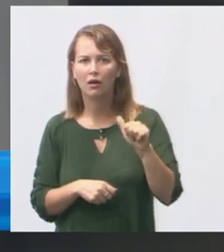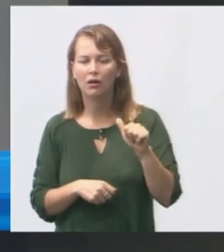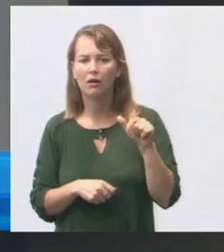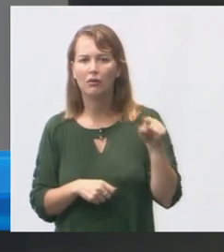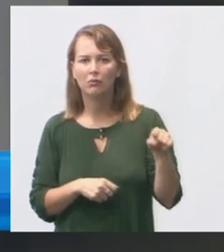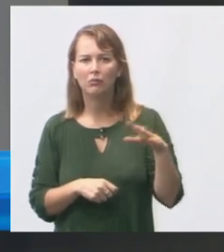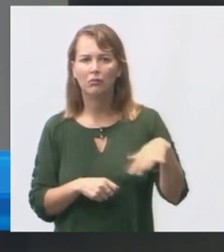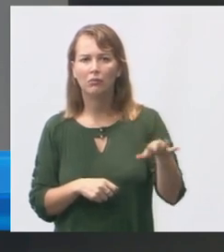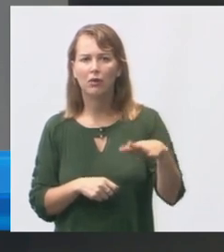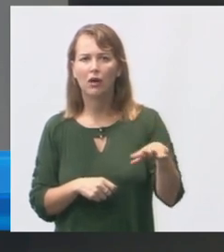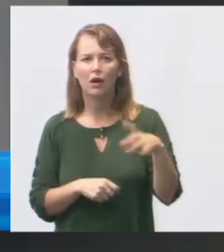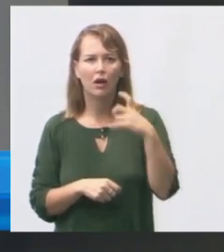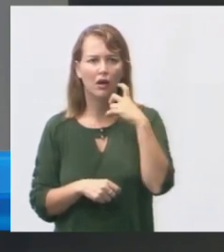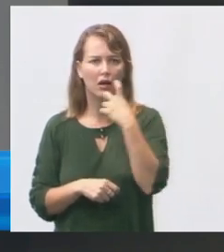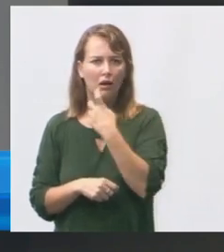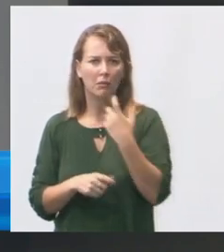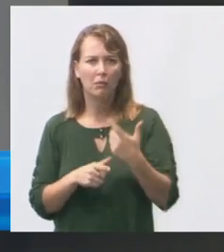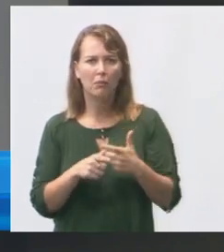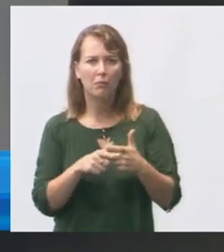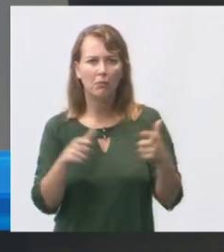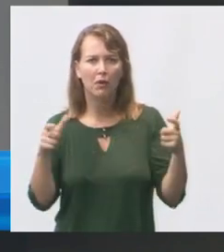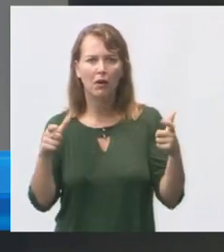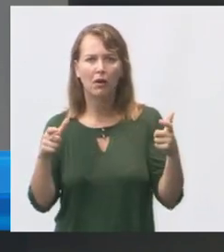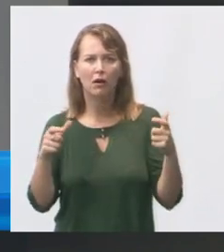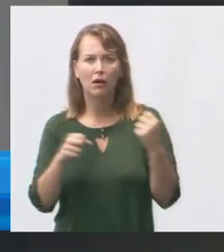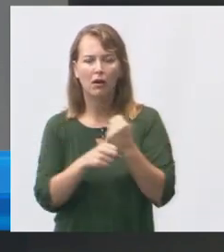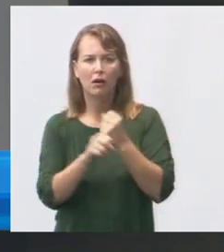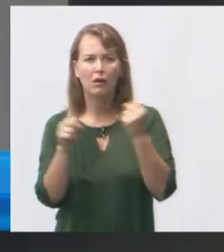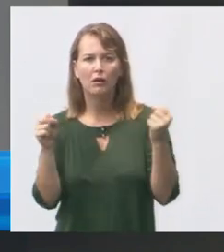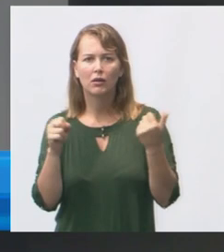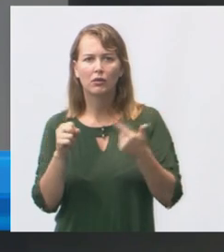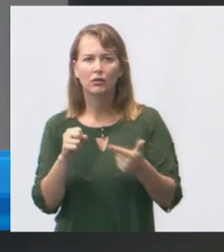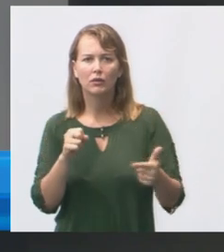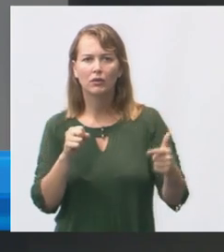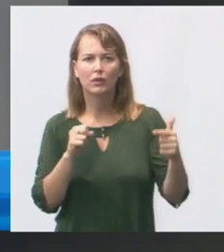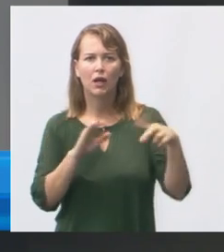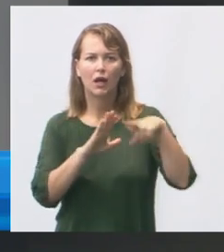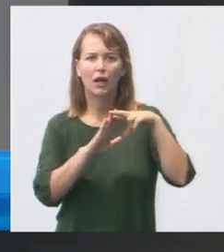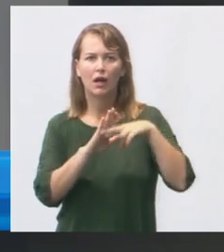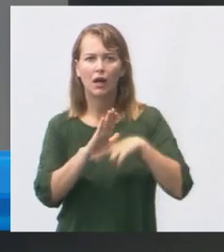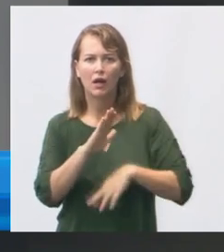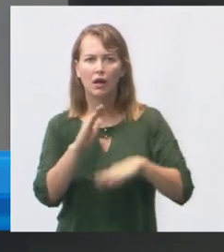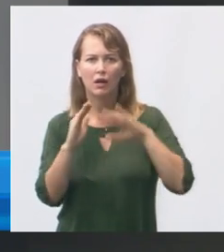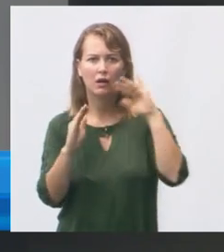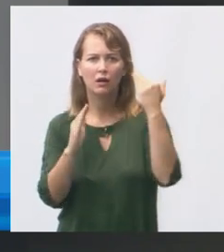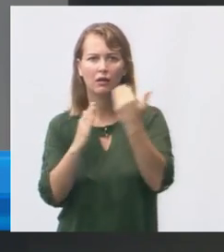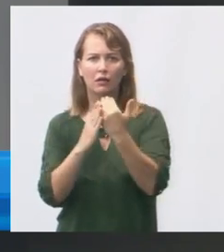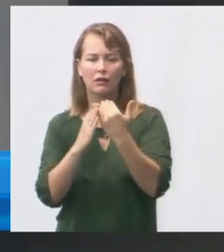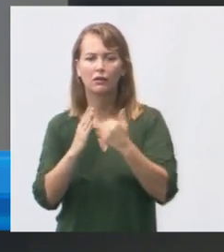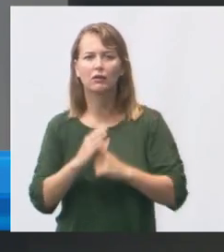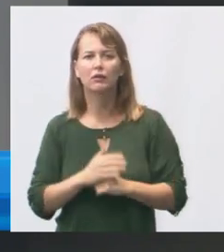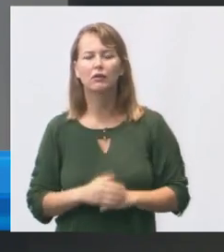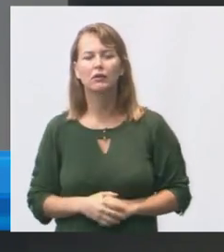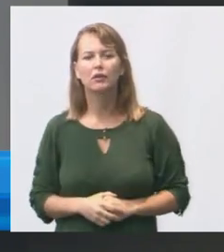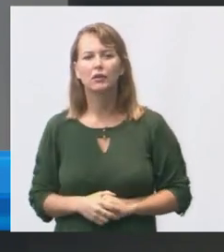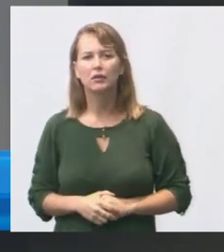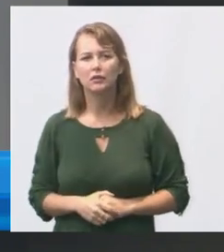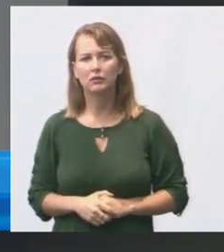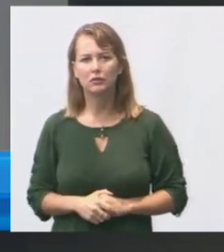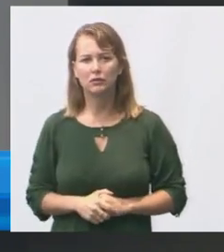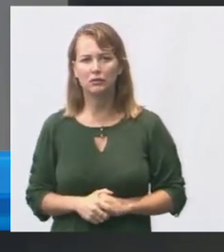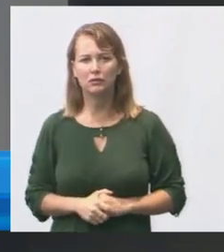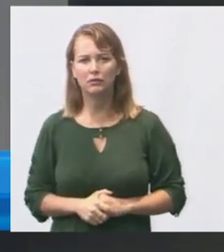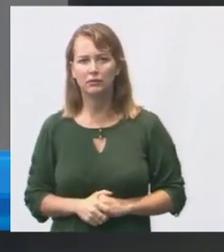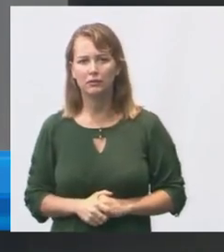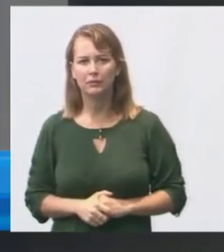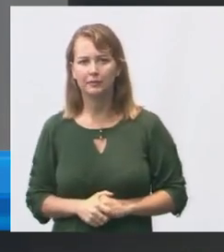apesar da sala ser maior e mais ampla não tem o padrão necessário das instruções e da vigilância